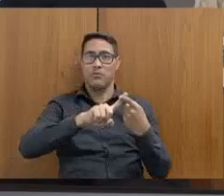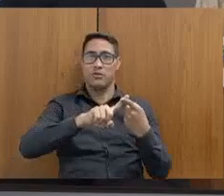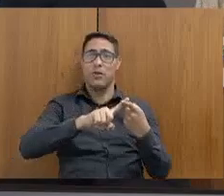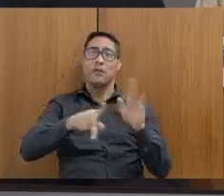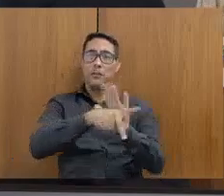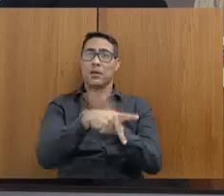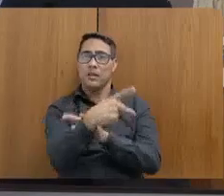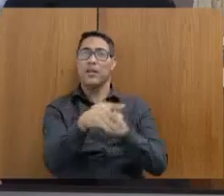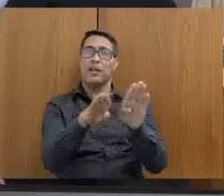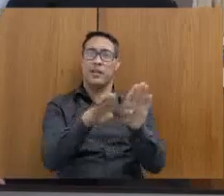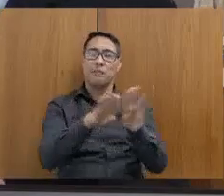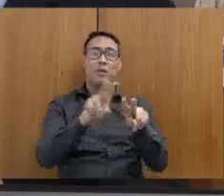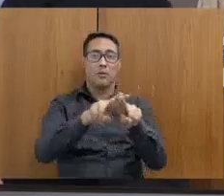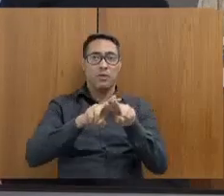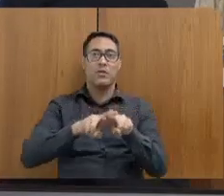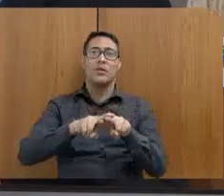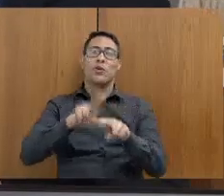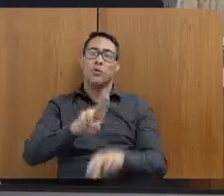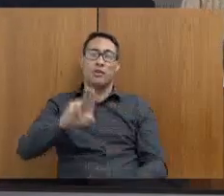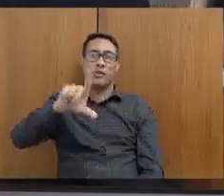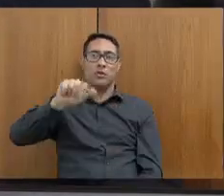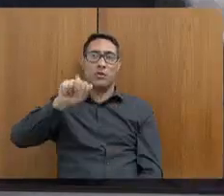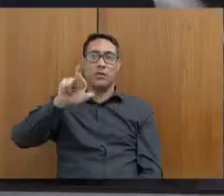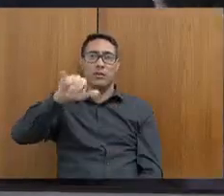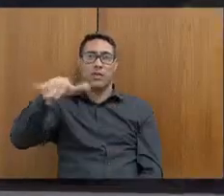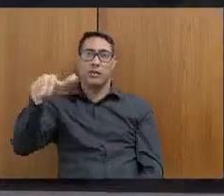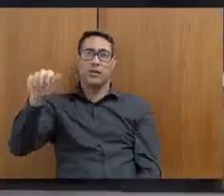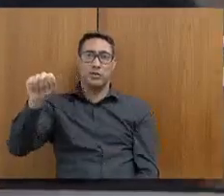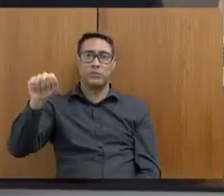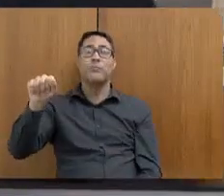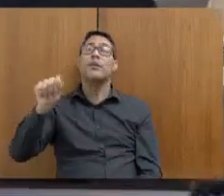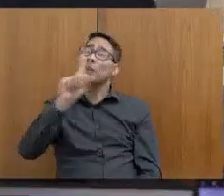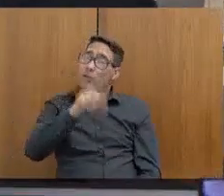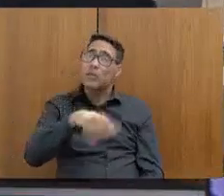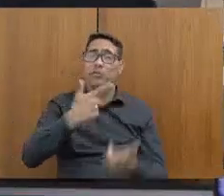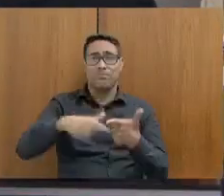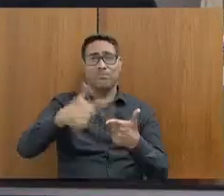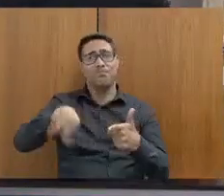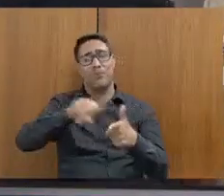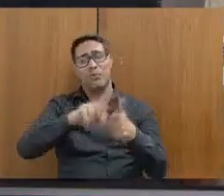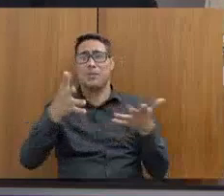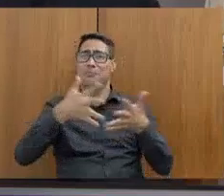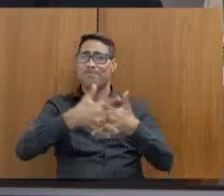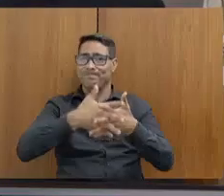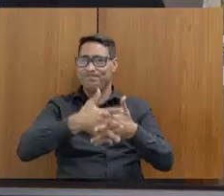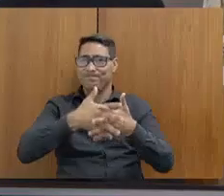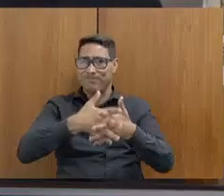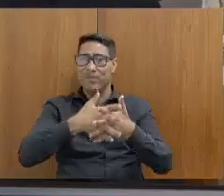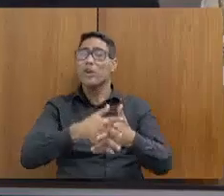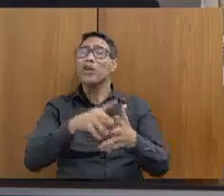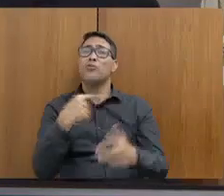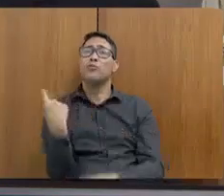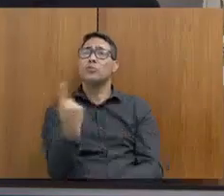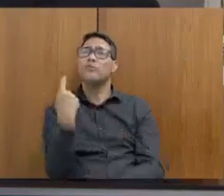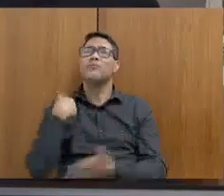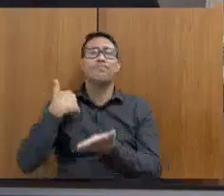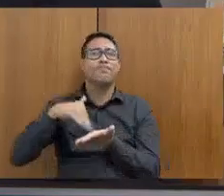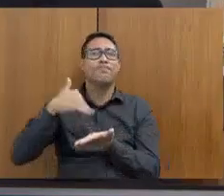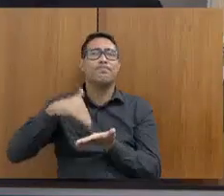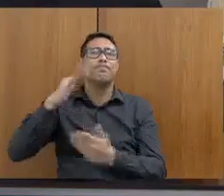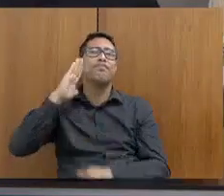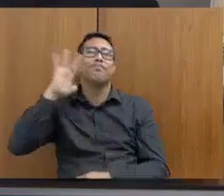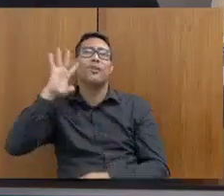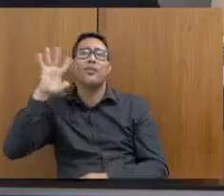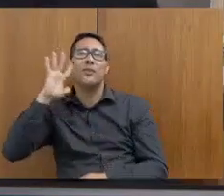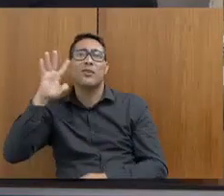também através de Laranja. Então, é um problema muito complicado e por isso, deputado, é que o nosso sonho na secretaria é trazer de volta para o sistema